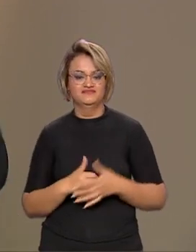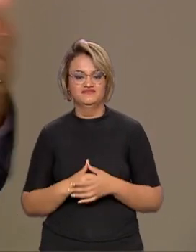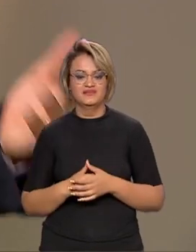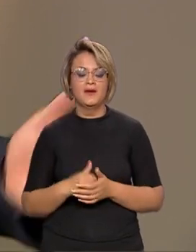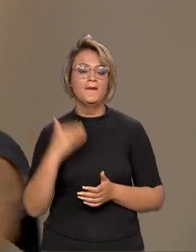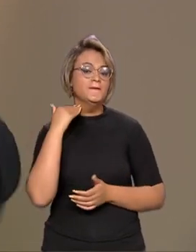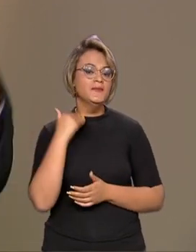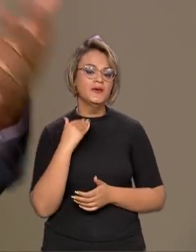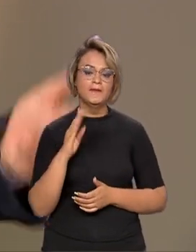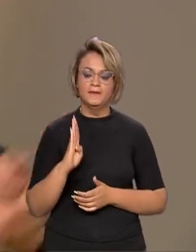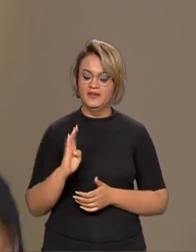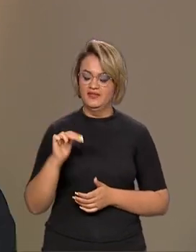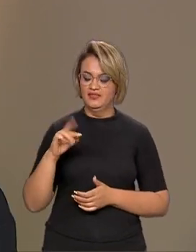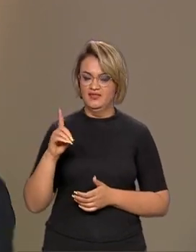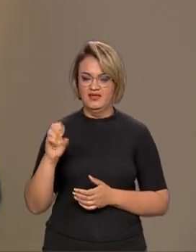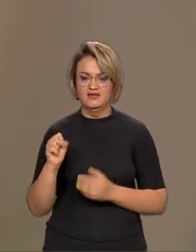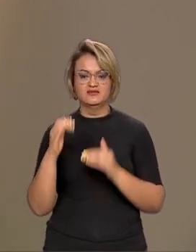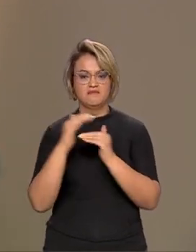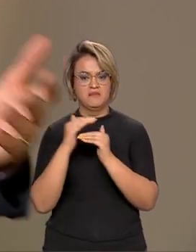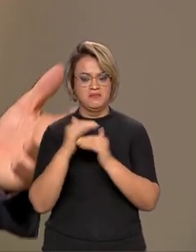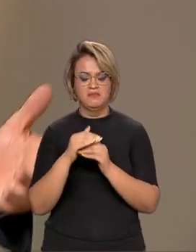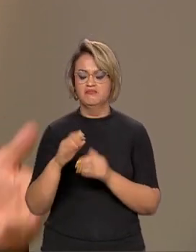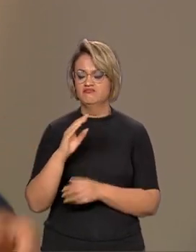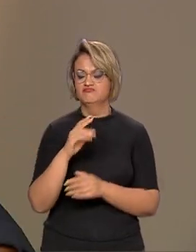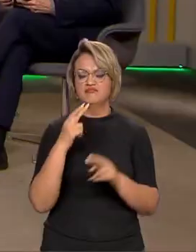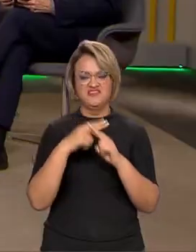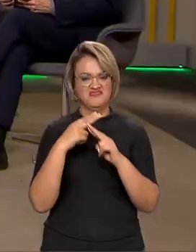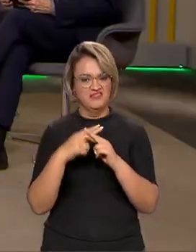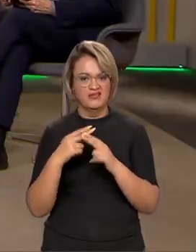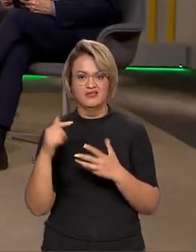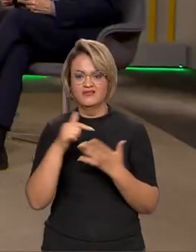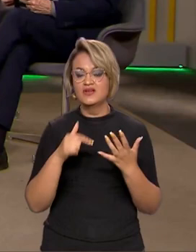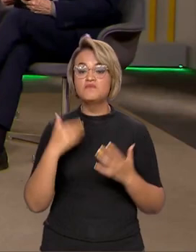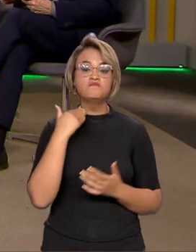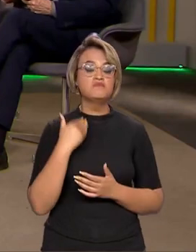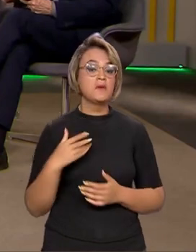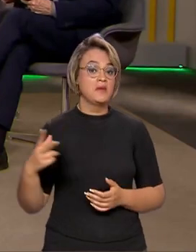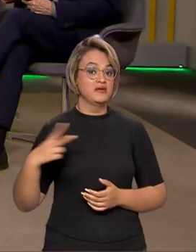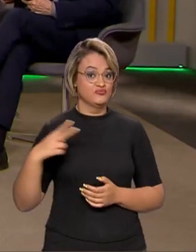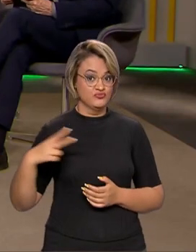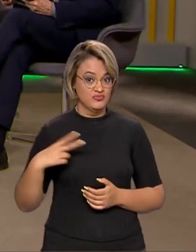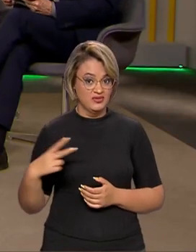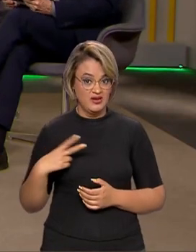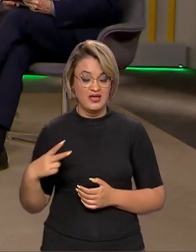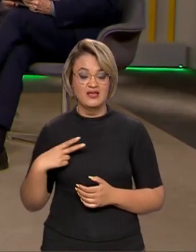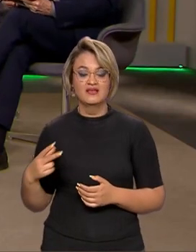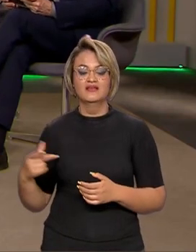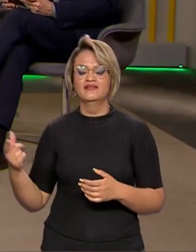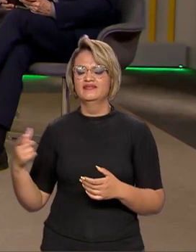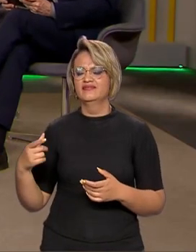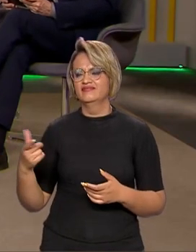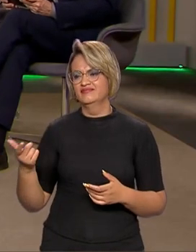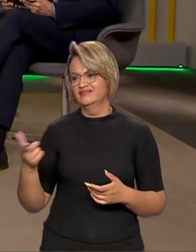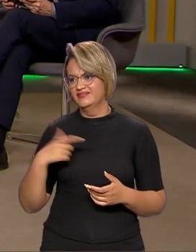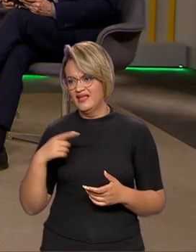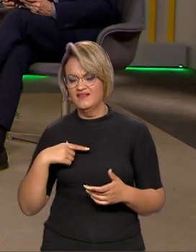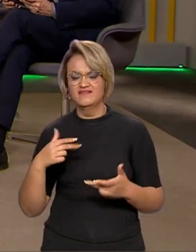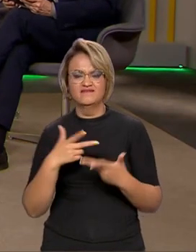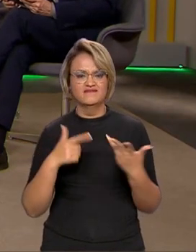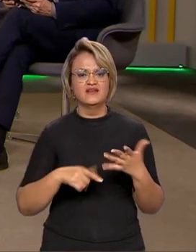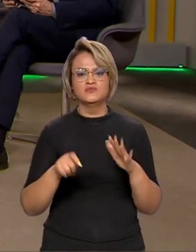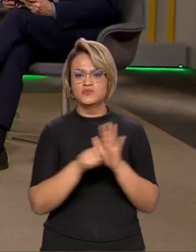BNDES, o Banco do Brasil, a Caixa, os bancos privados, que têm lá umas linhas para